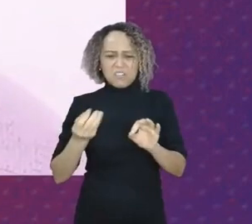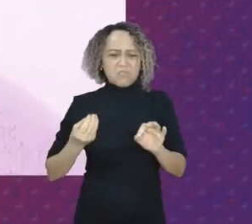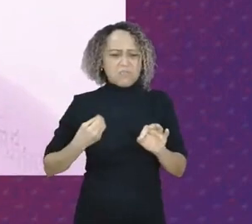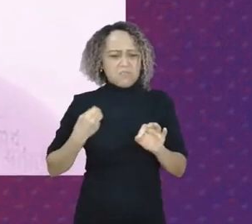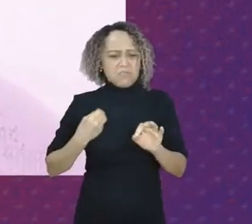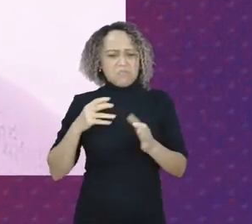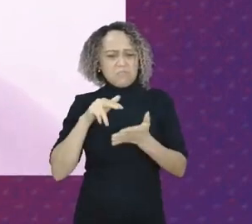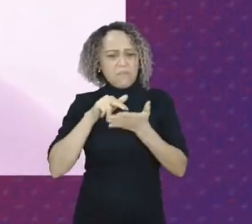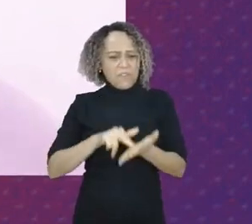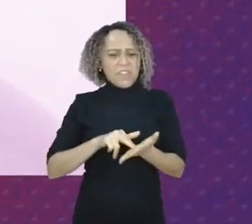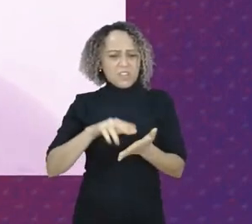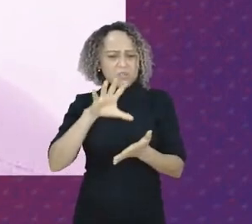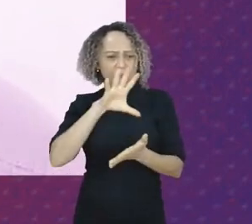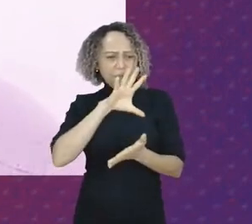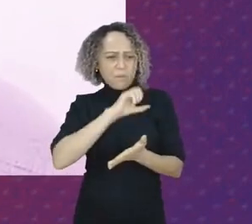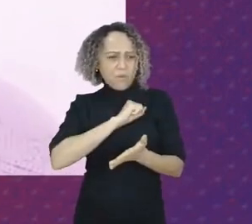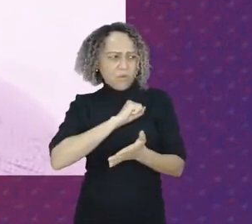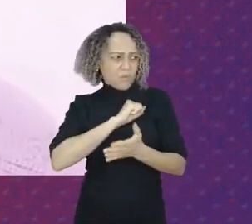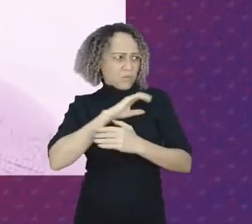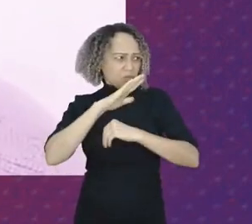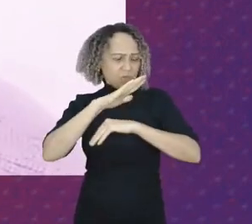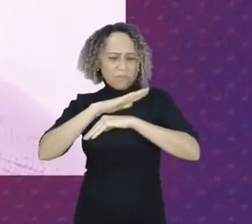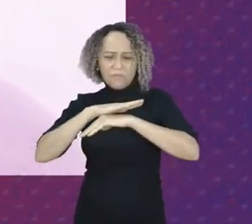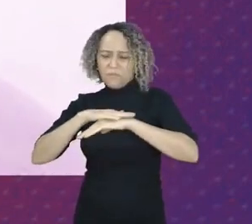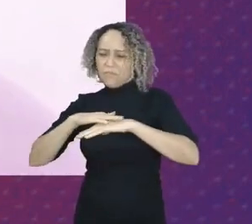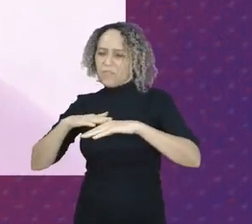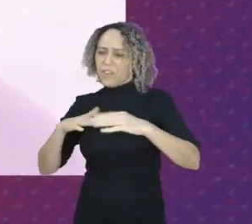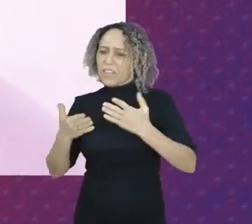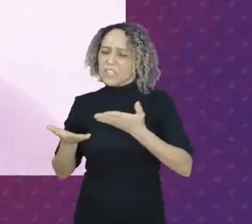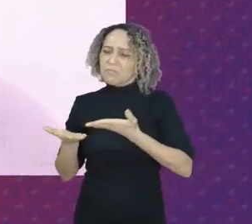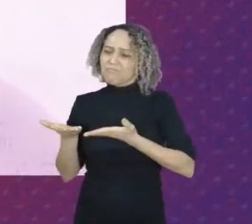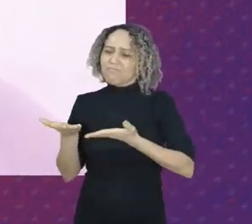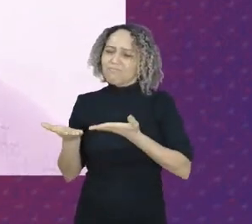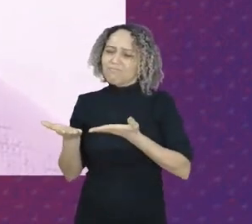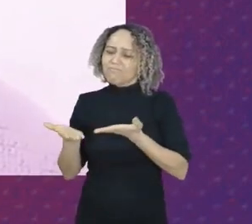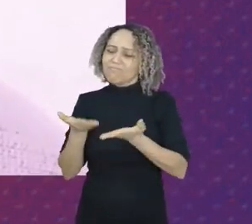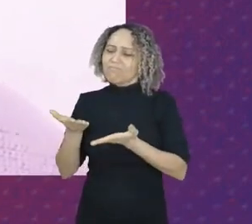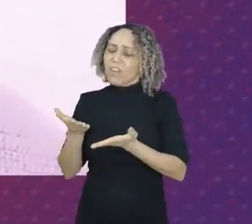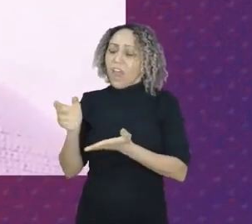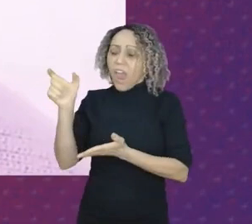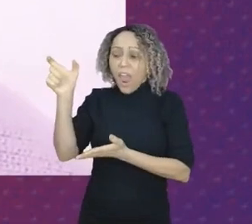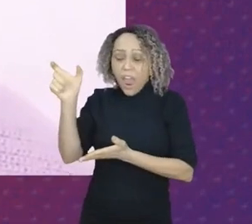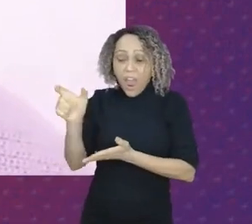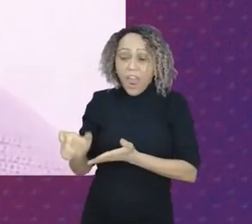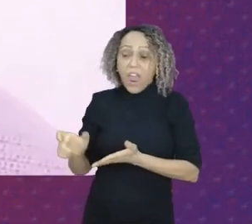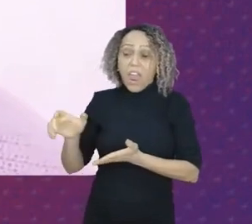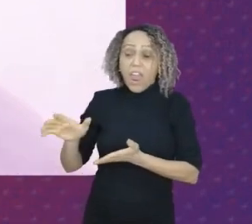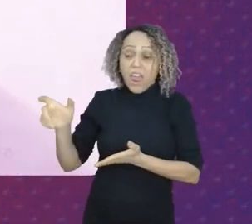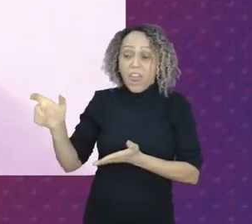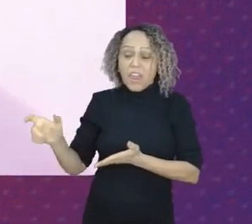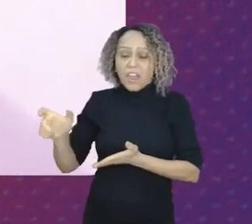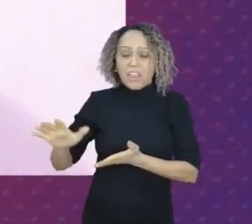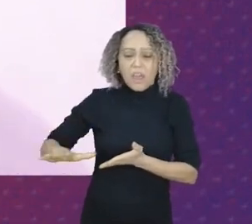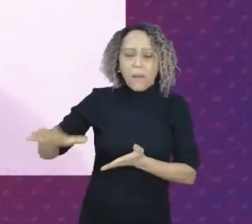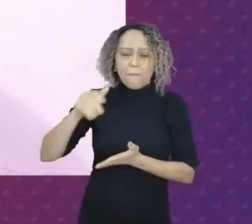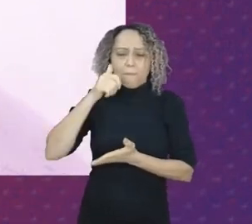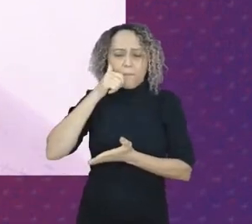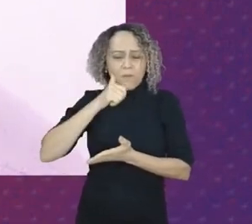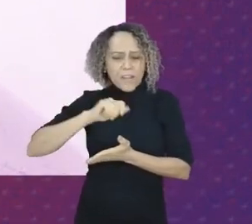sentido do amor, do afeto. E é essa mulher negra que nós queremos ver no parlamento.